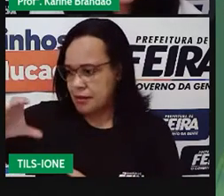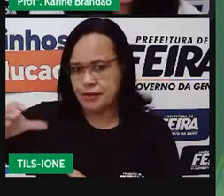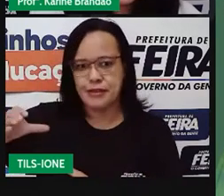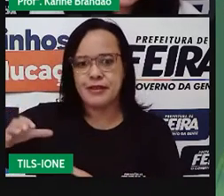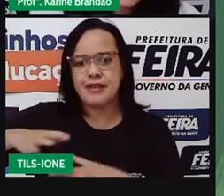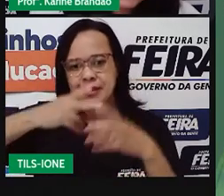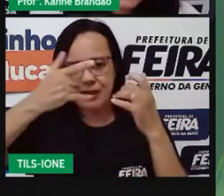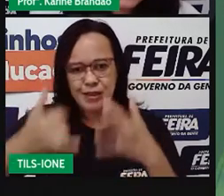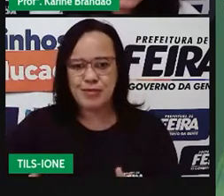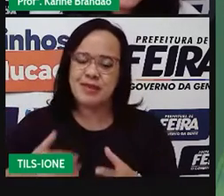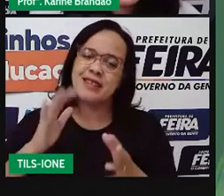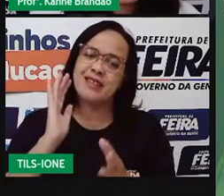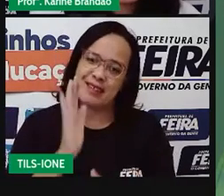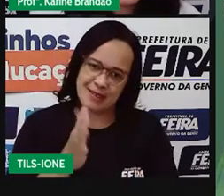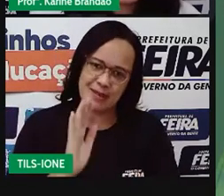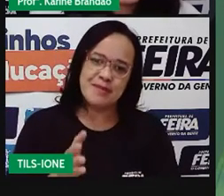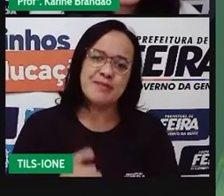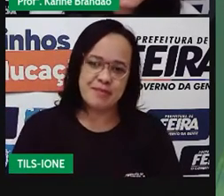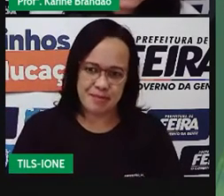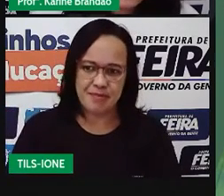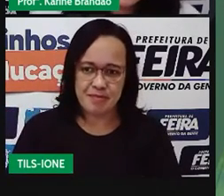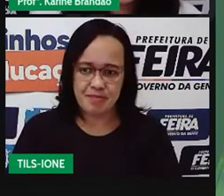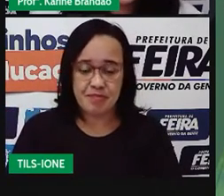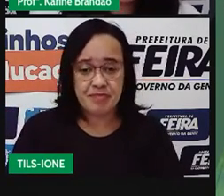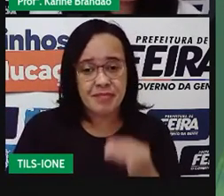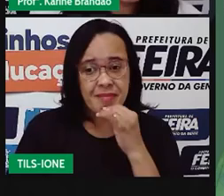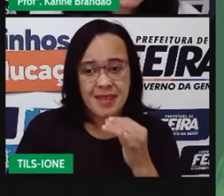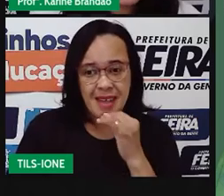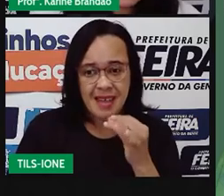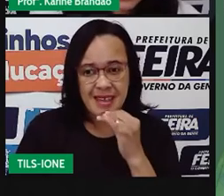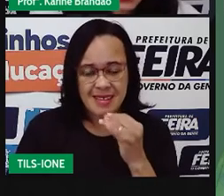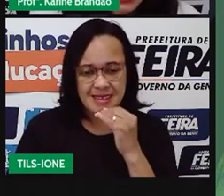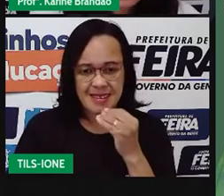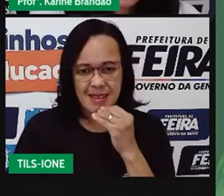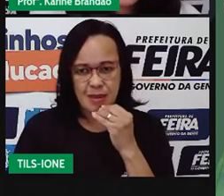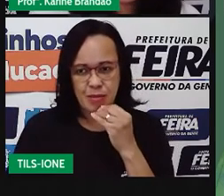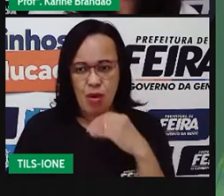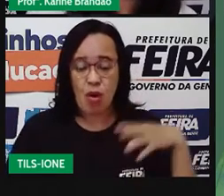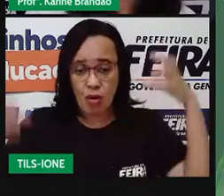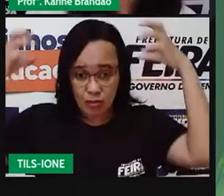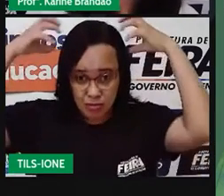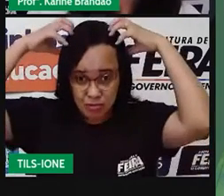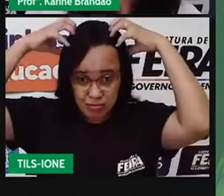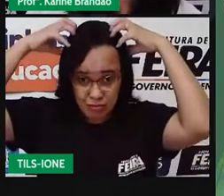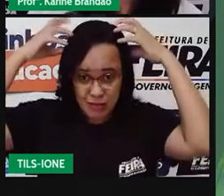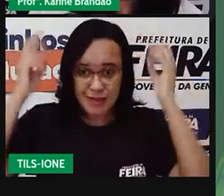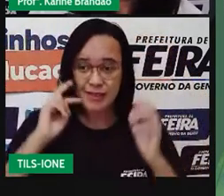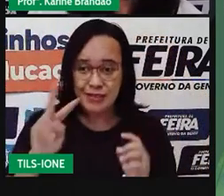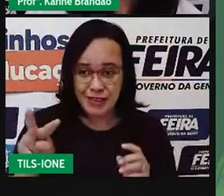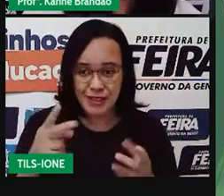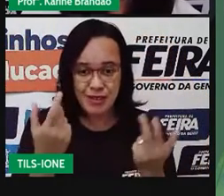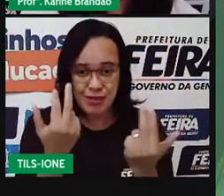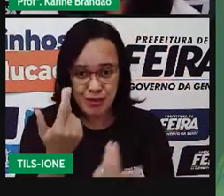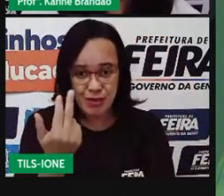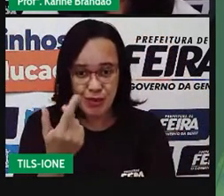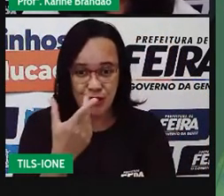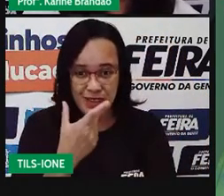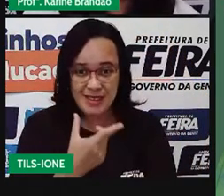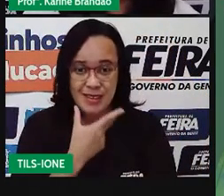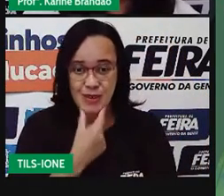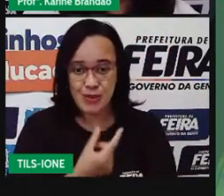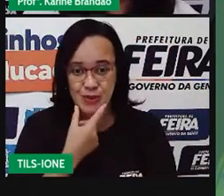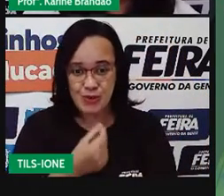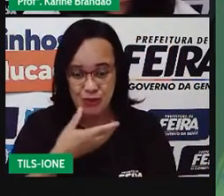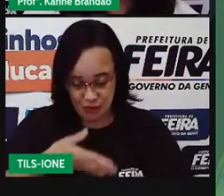ó. Esses ursinhos, eles estão aprendendo a lutar, certo? A competir. E aqui embaixo, né? Nessa outra